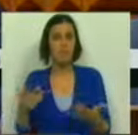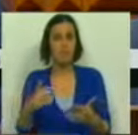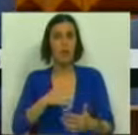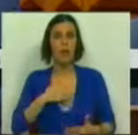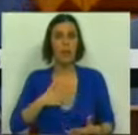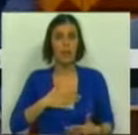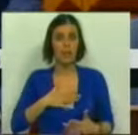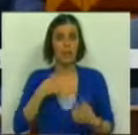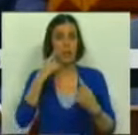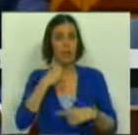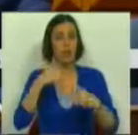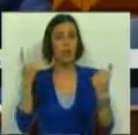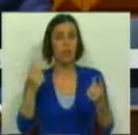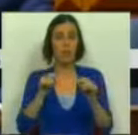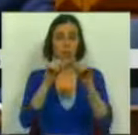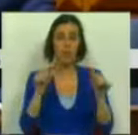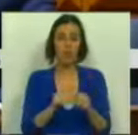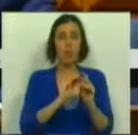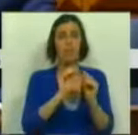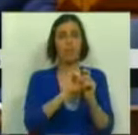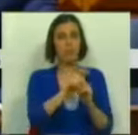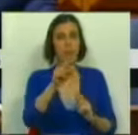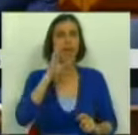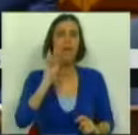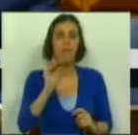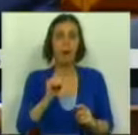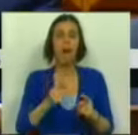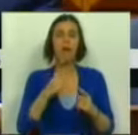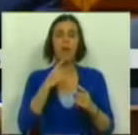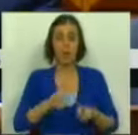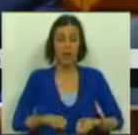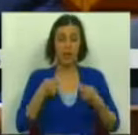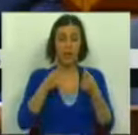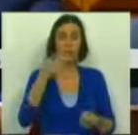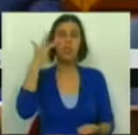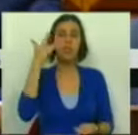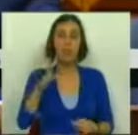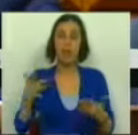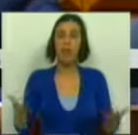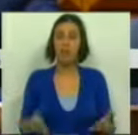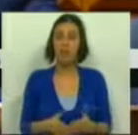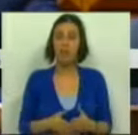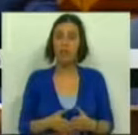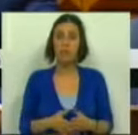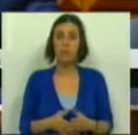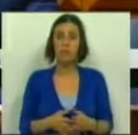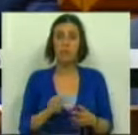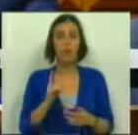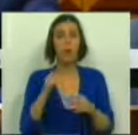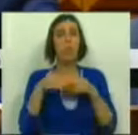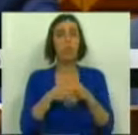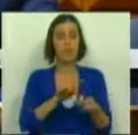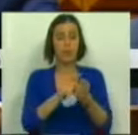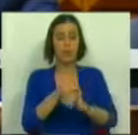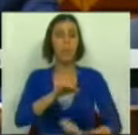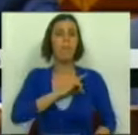por entidades públicas ao sistema financeiro. As avalanches de investimento estrangeiro, nomeadamente através do